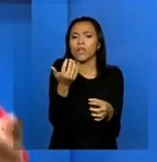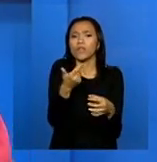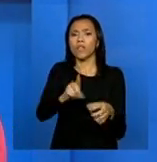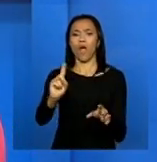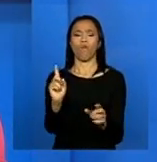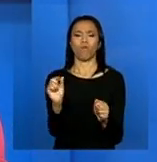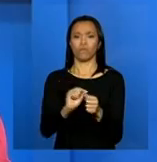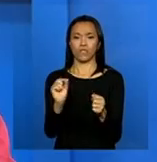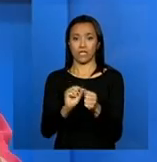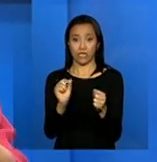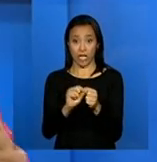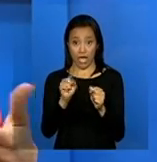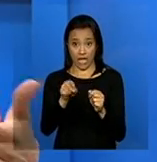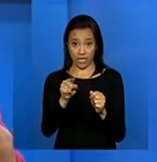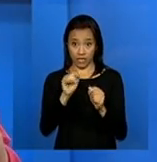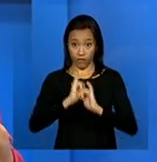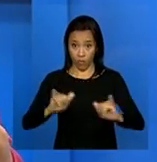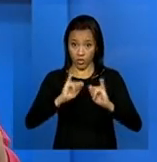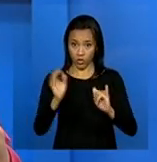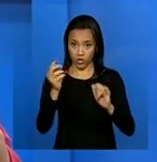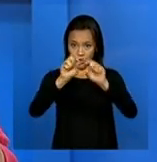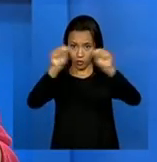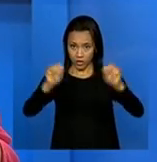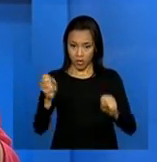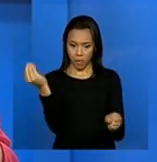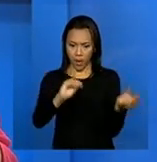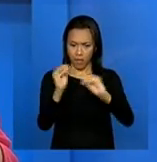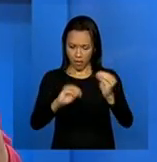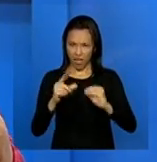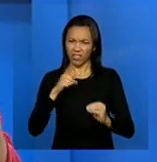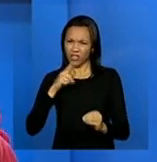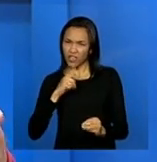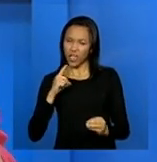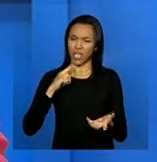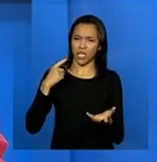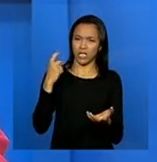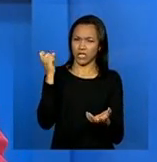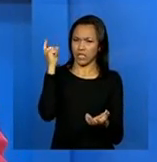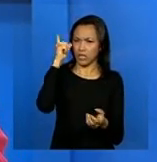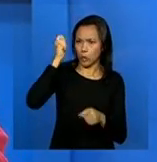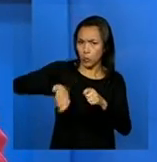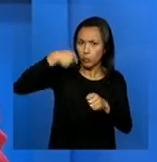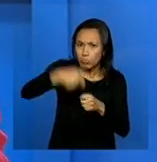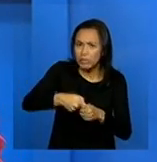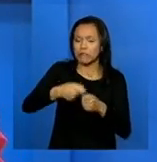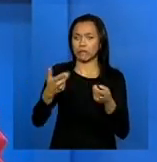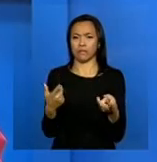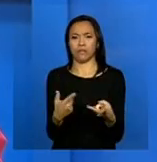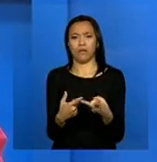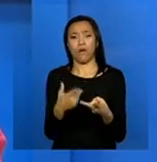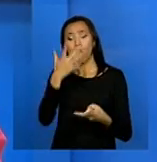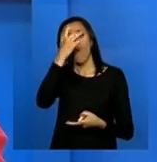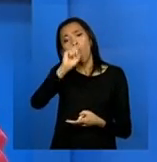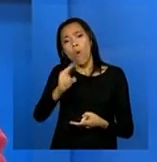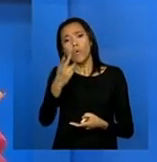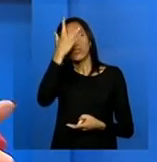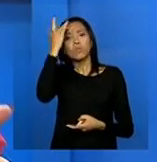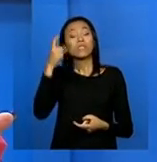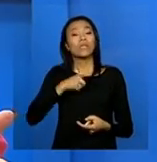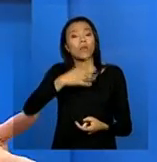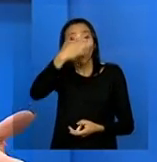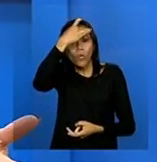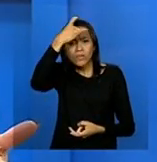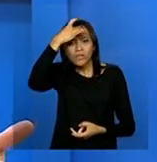alimentar esses dados, tem alguma punição? Ou mais que isso, as pessoas têm consciência da